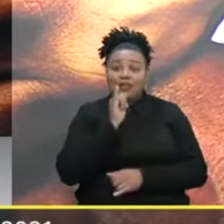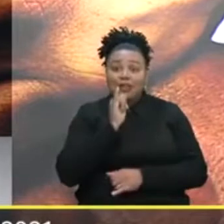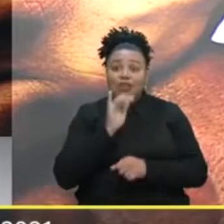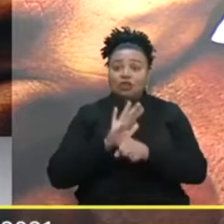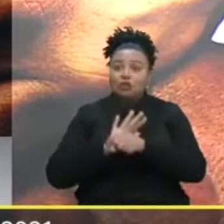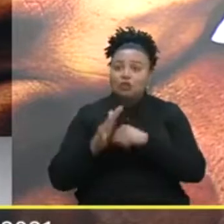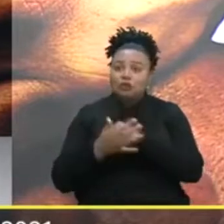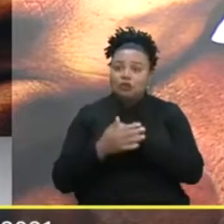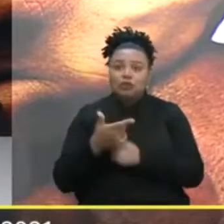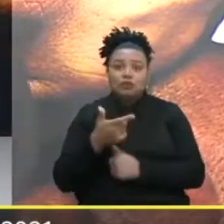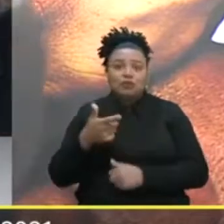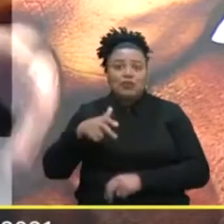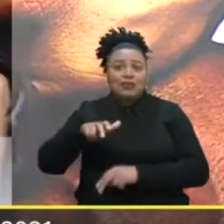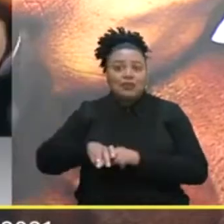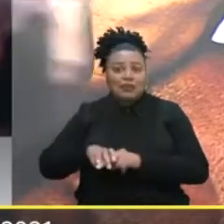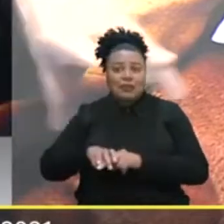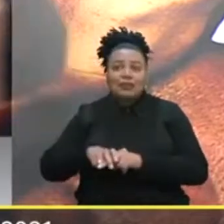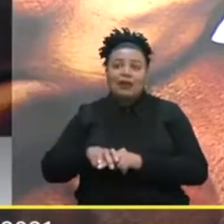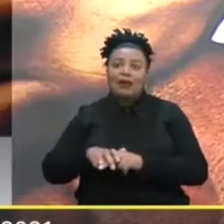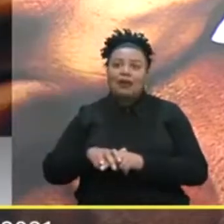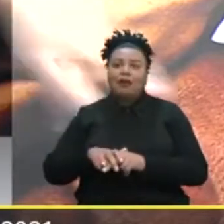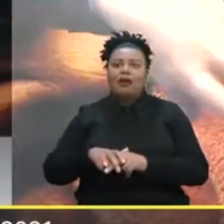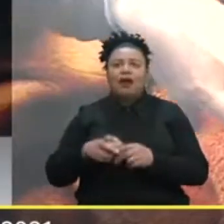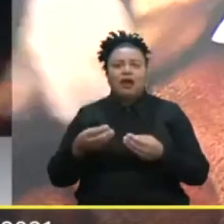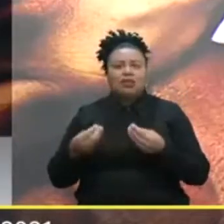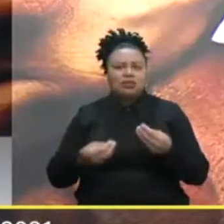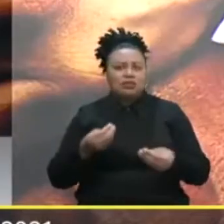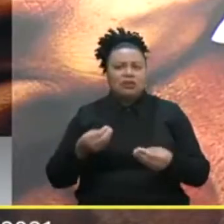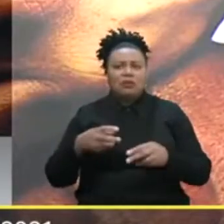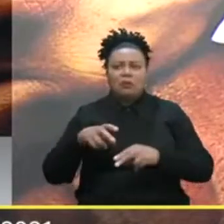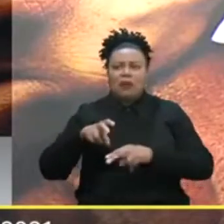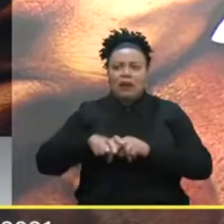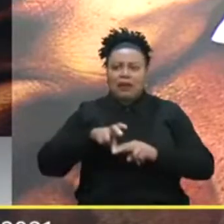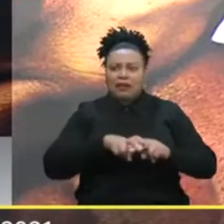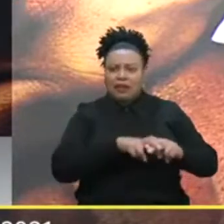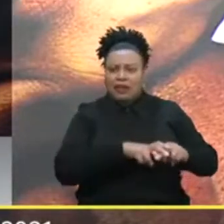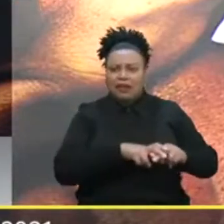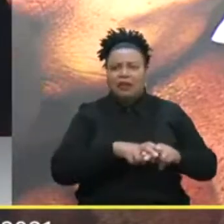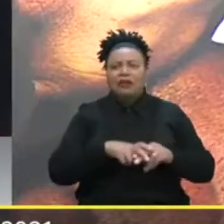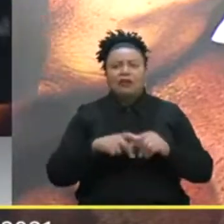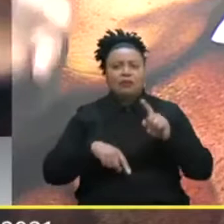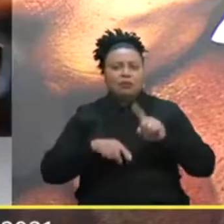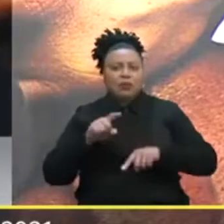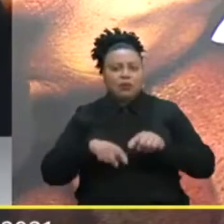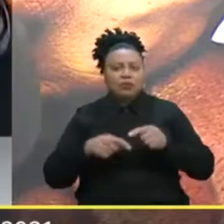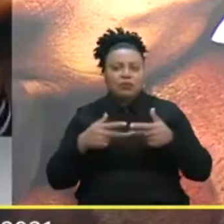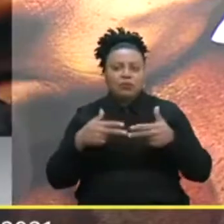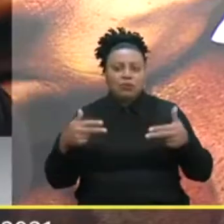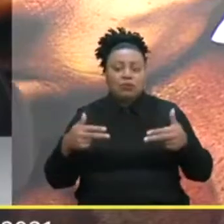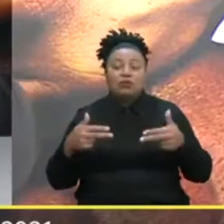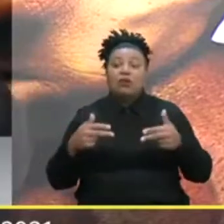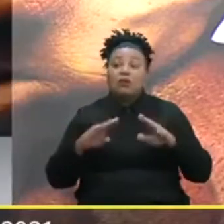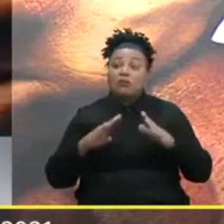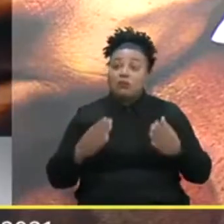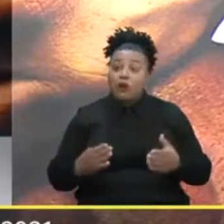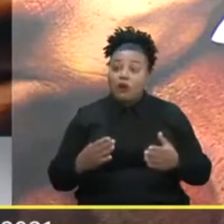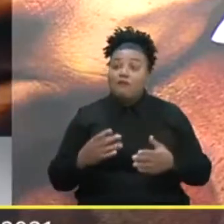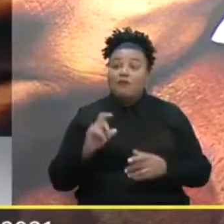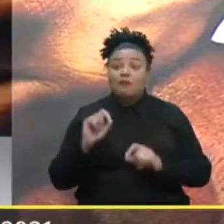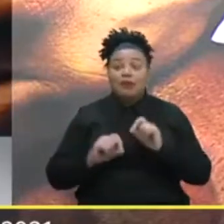sentar Então nós entregamos Lá uma série De cadeiras E equipamentos Móveis Para que